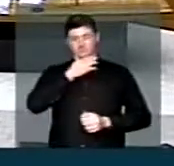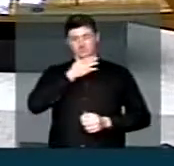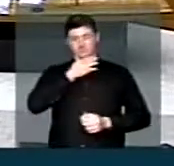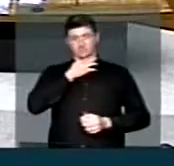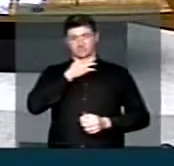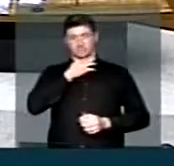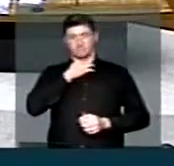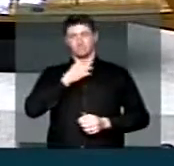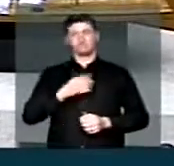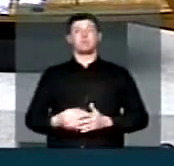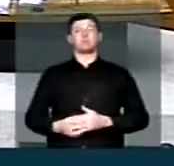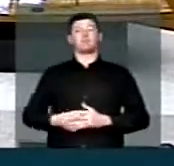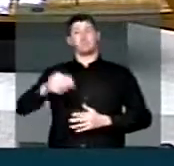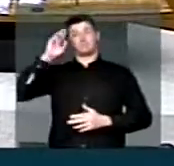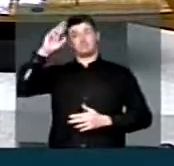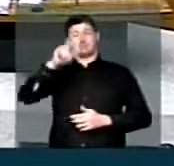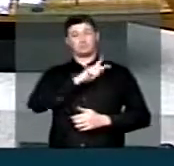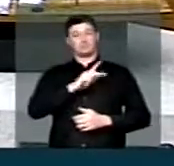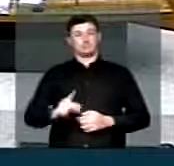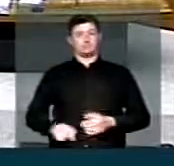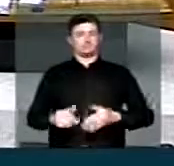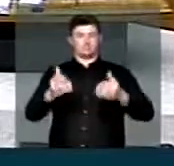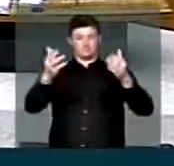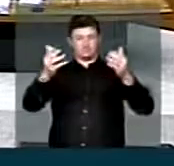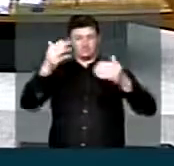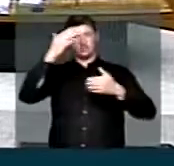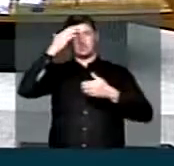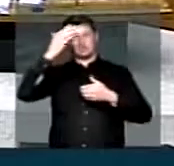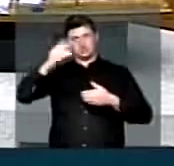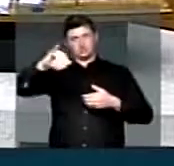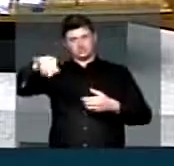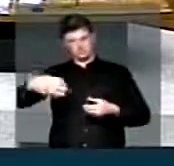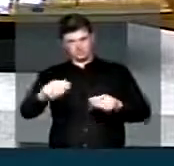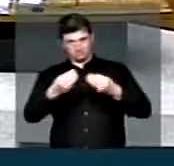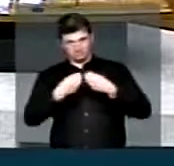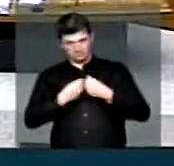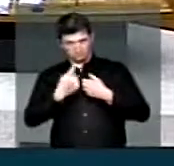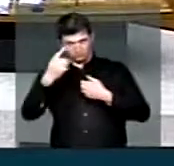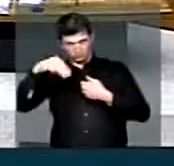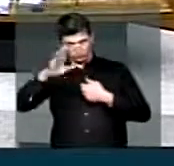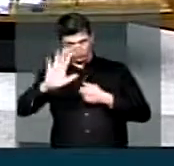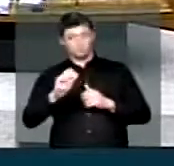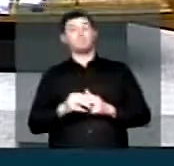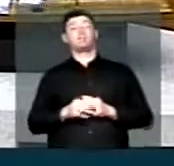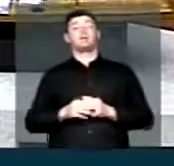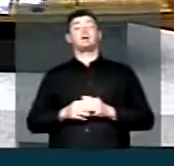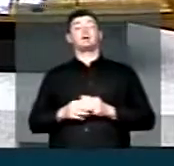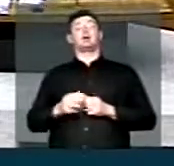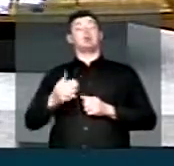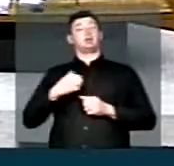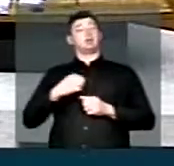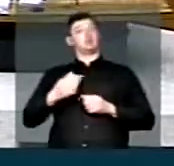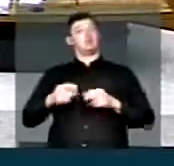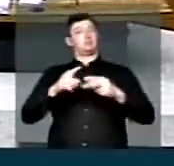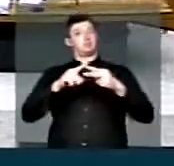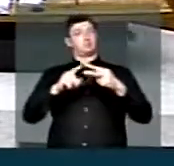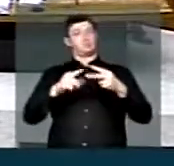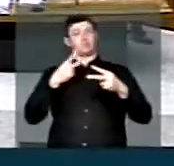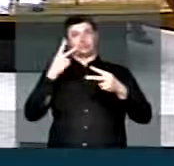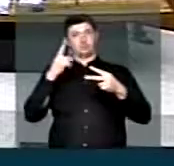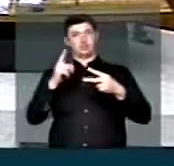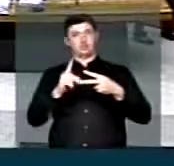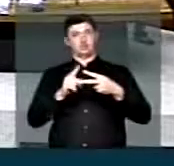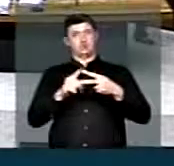Senhor Presidente, agradeço a oportunidade que Vossa Excelência está me dando para fazer dois registros, Senhor